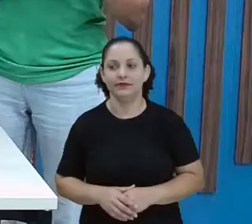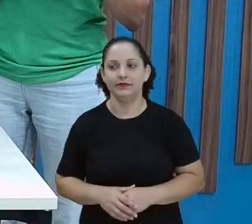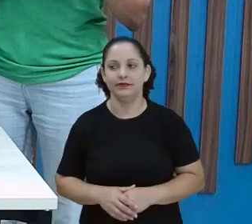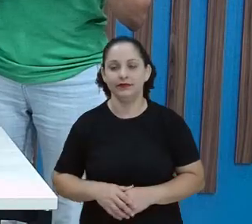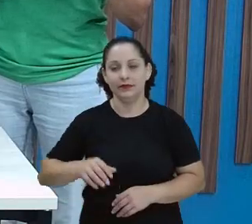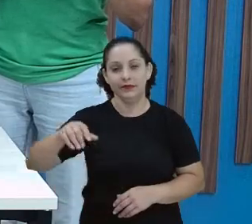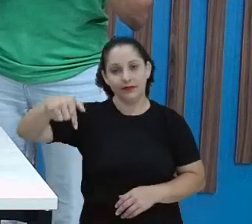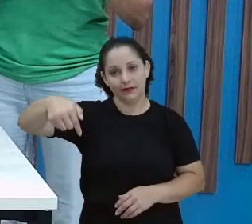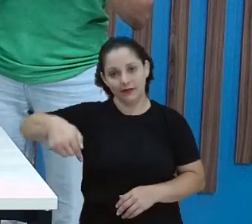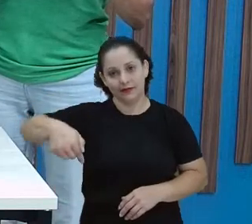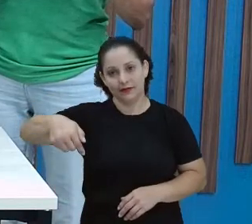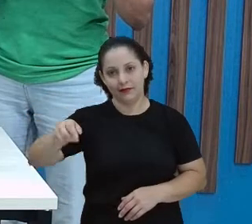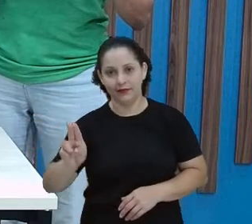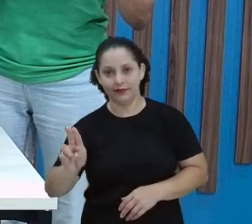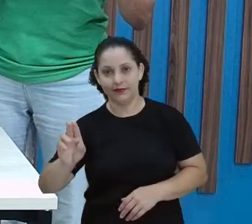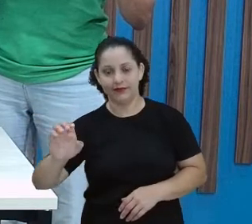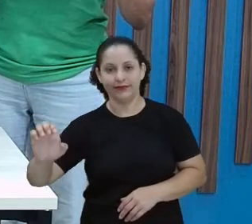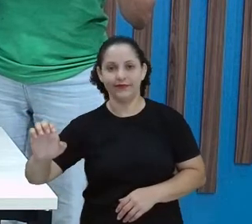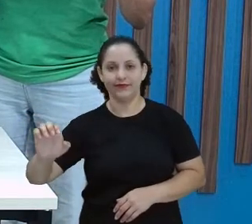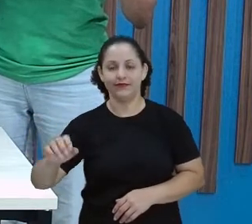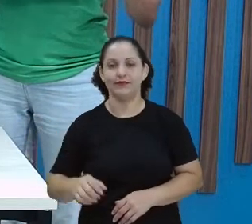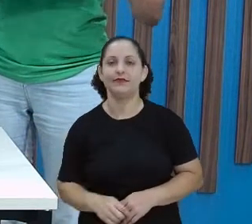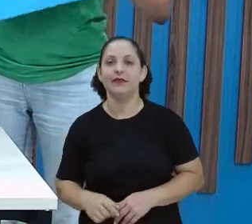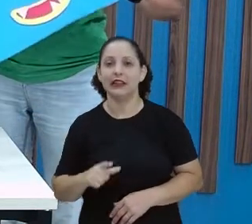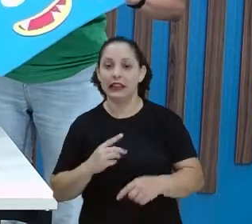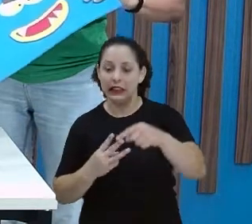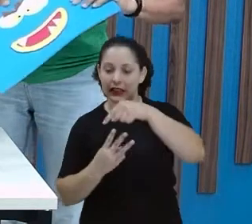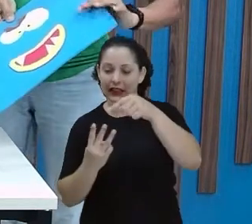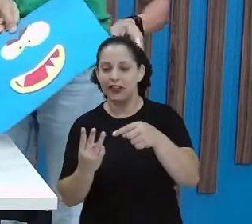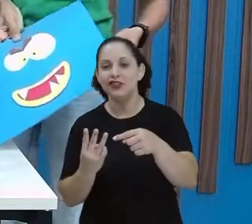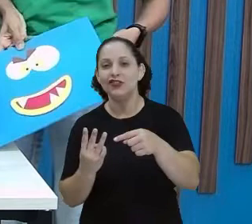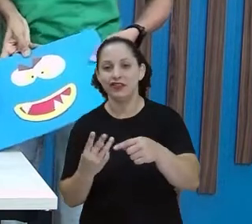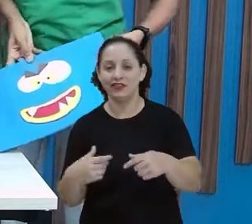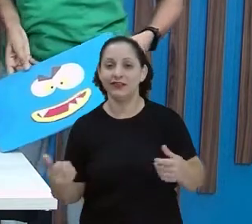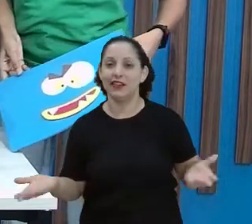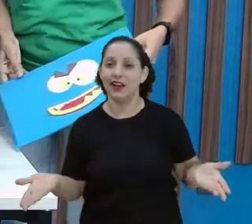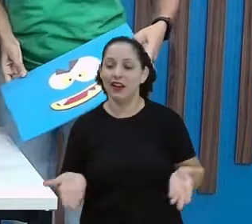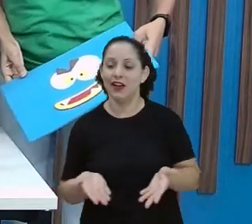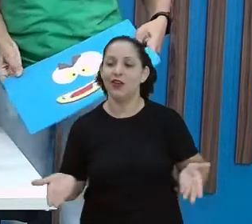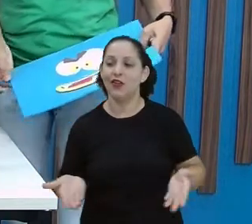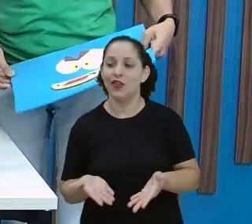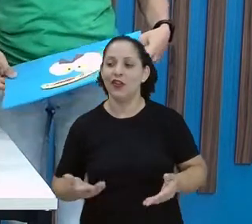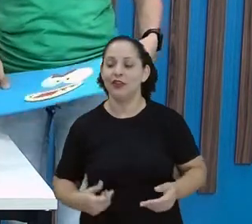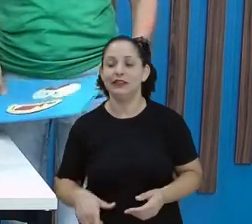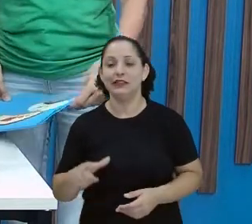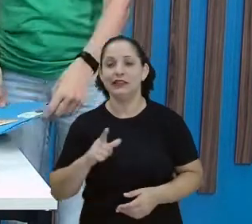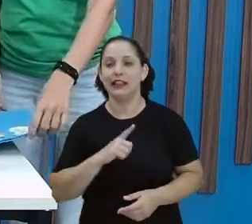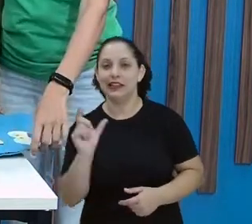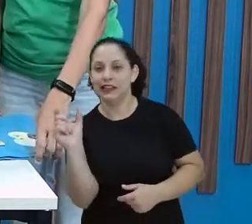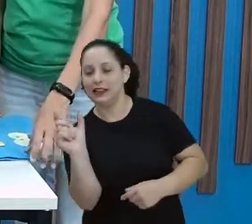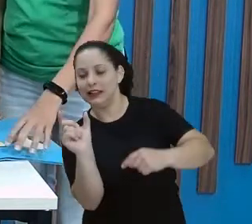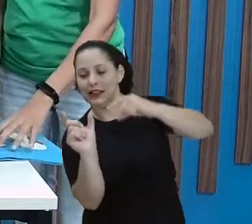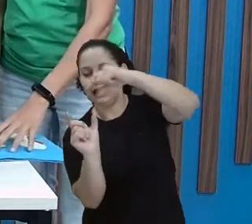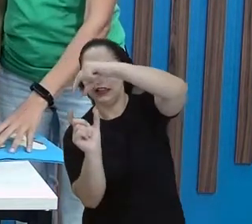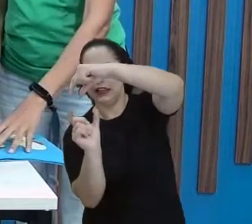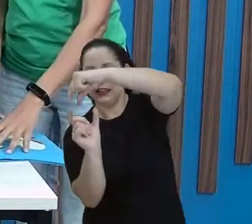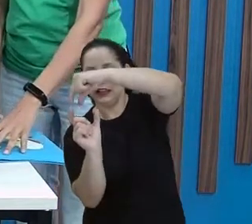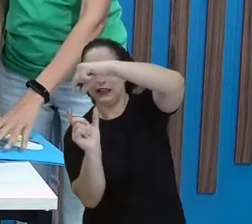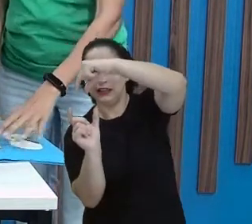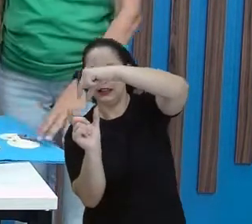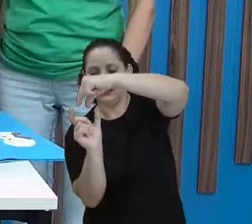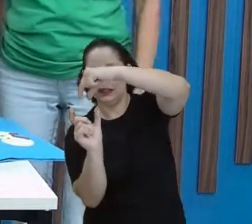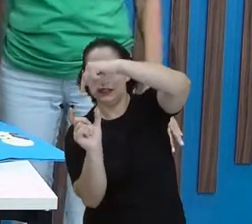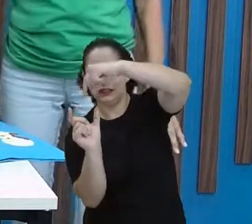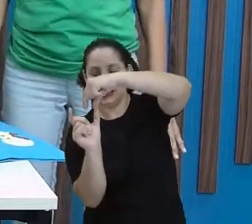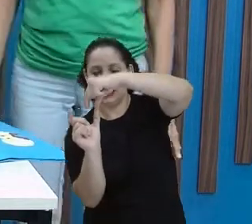Que. Olha aí, três letrinhas. E eu formando aqui, Formei. Em. Ri. Que.